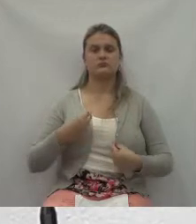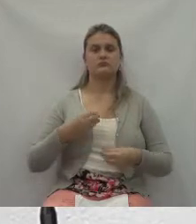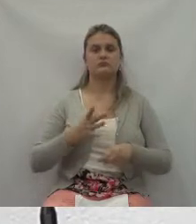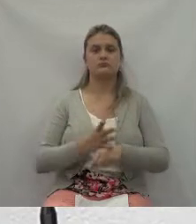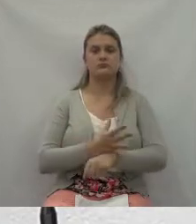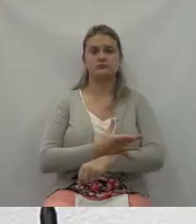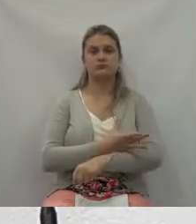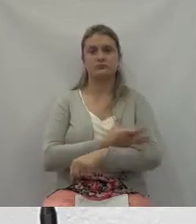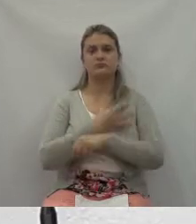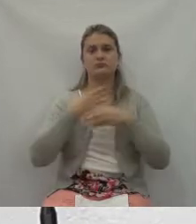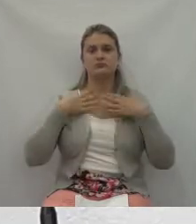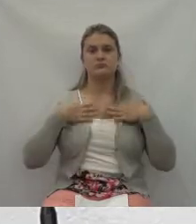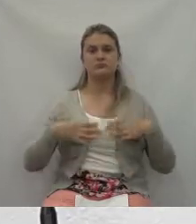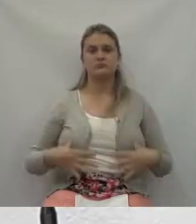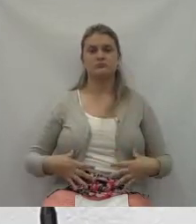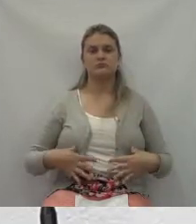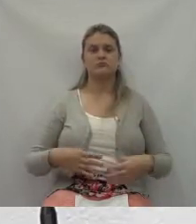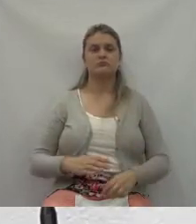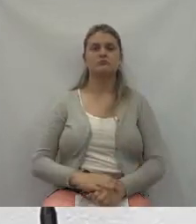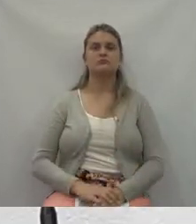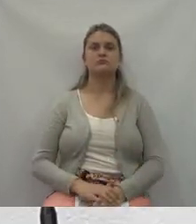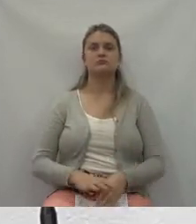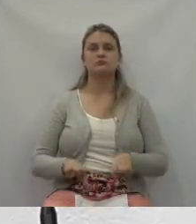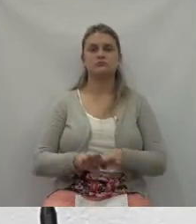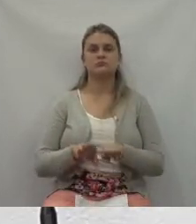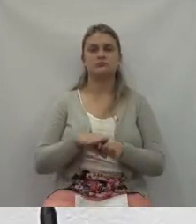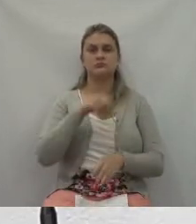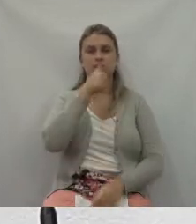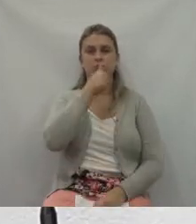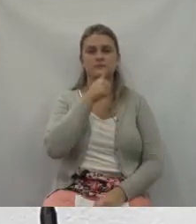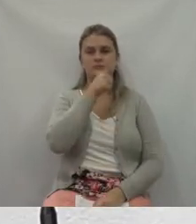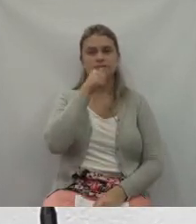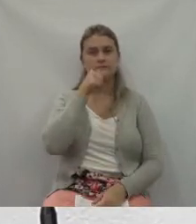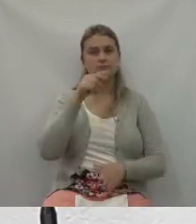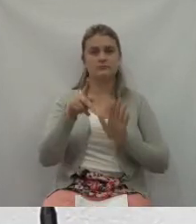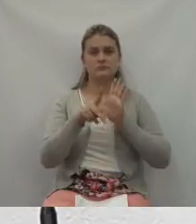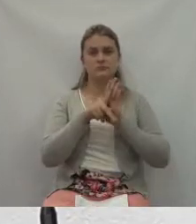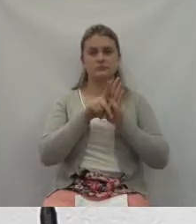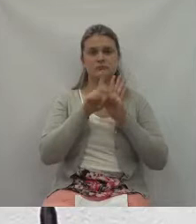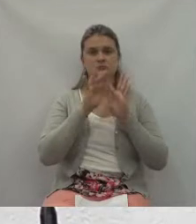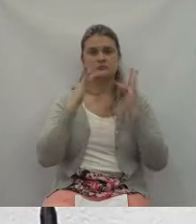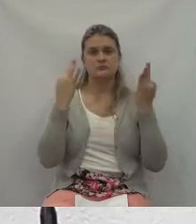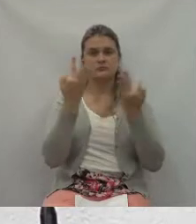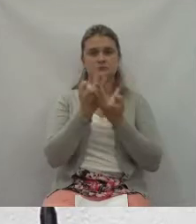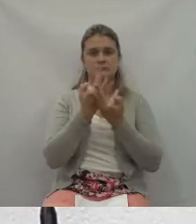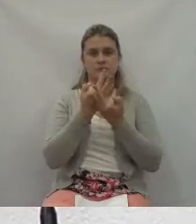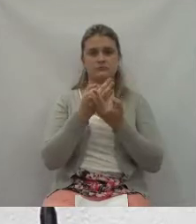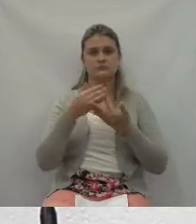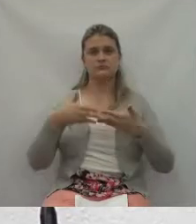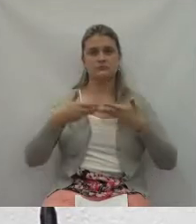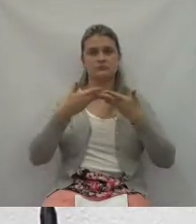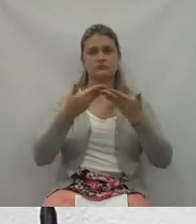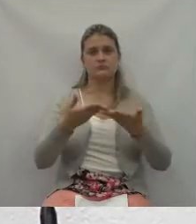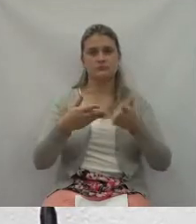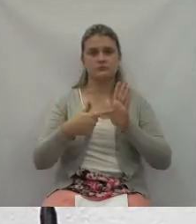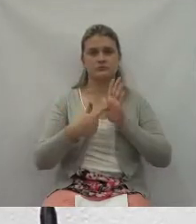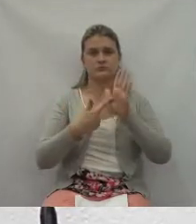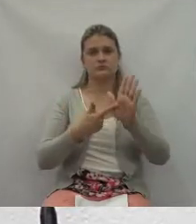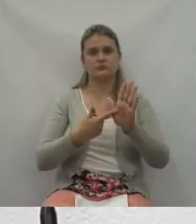e com o sacrifício da própria família, trazer algum resultado. Mas,